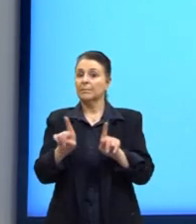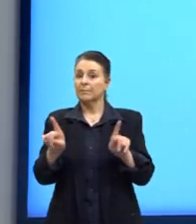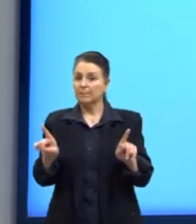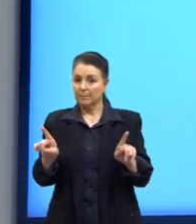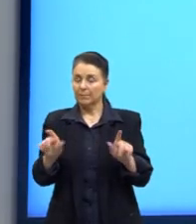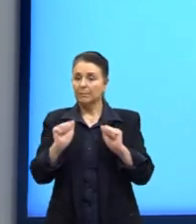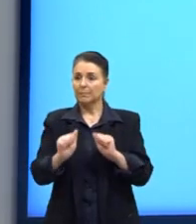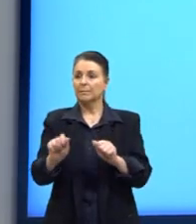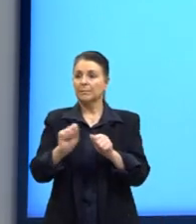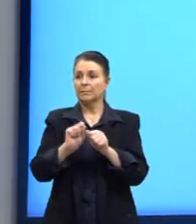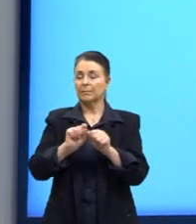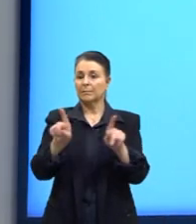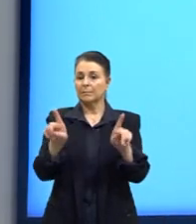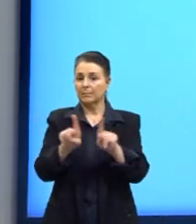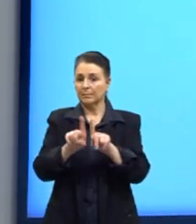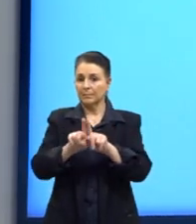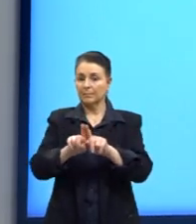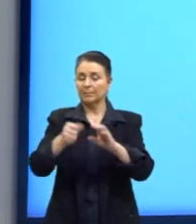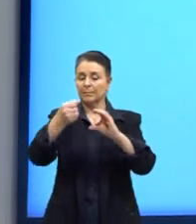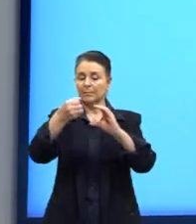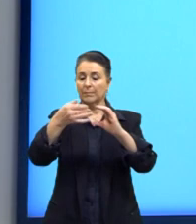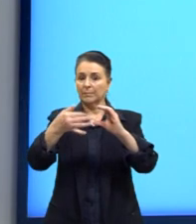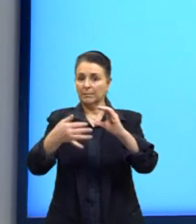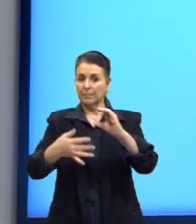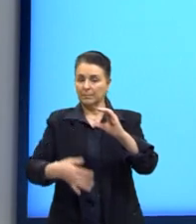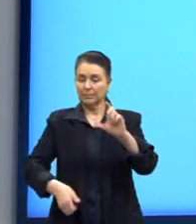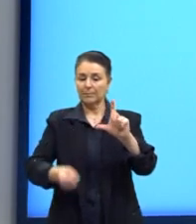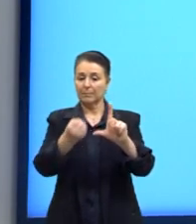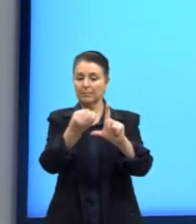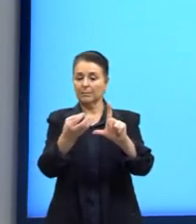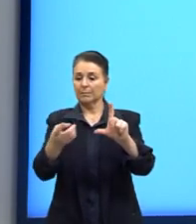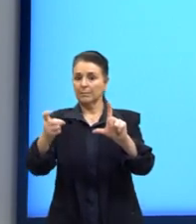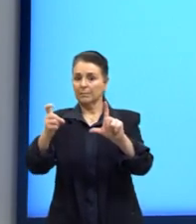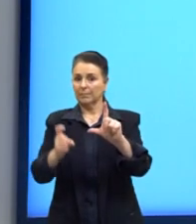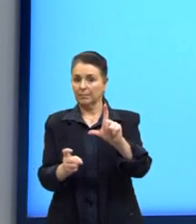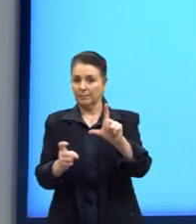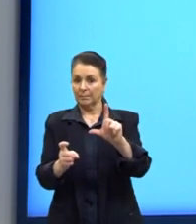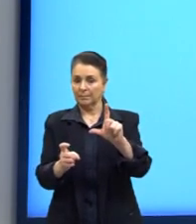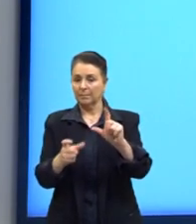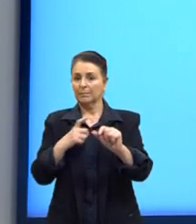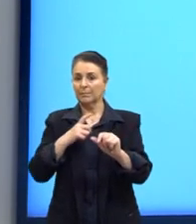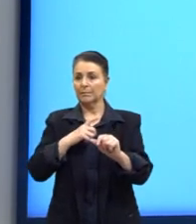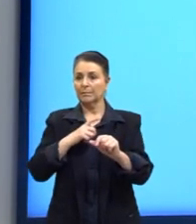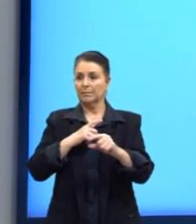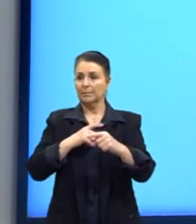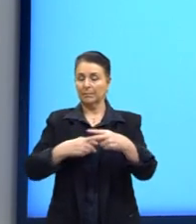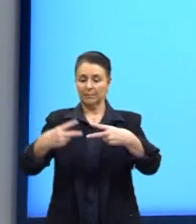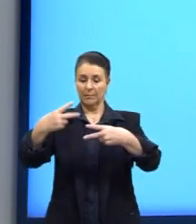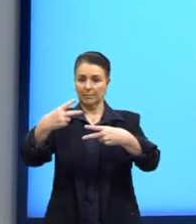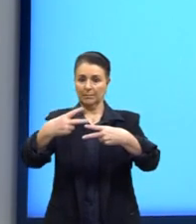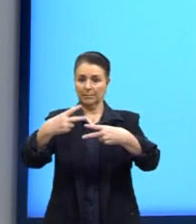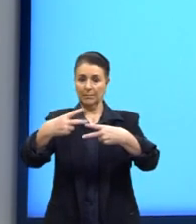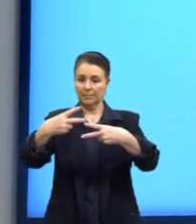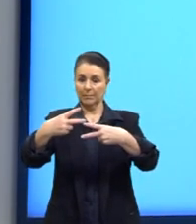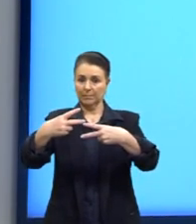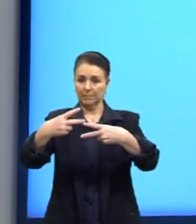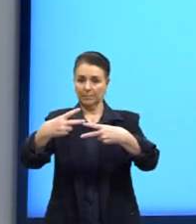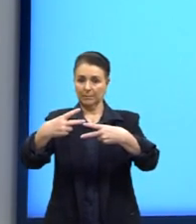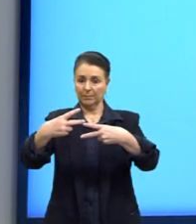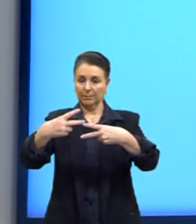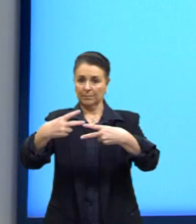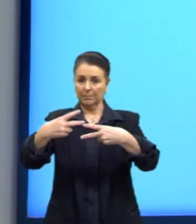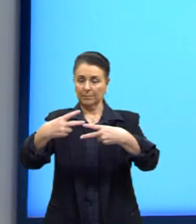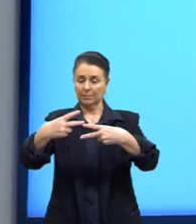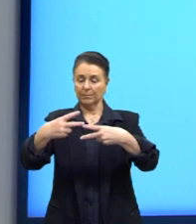podemos utilizar algumas propriedades dos logaritmos. Como nós temos um quociente no logaritmando, nós